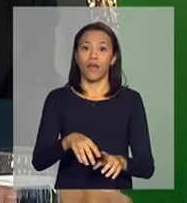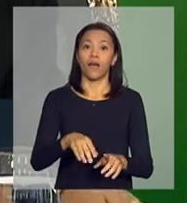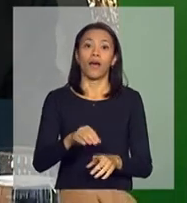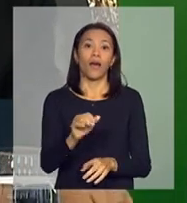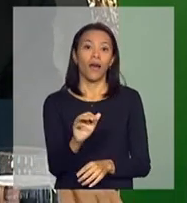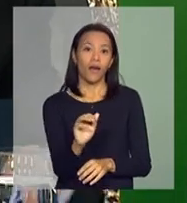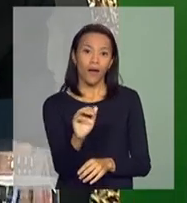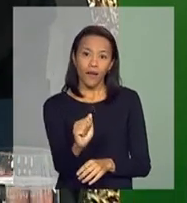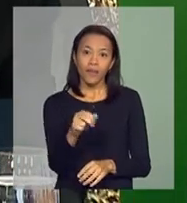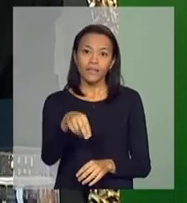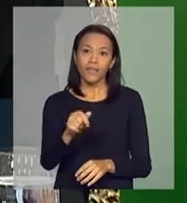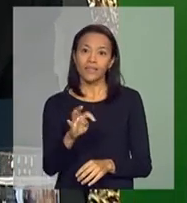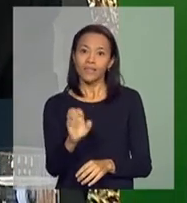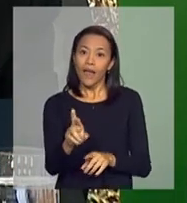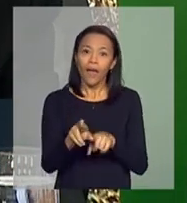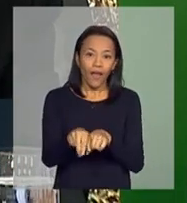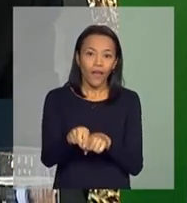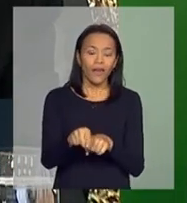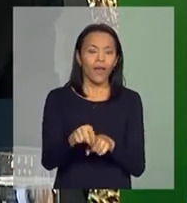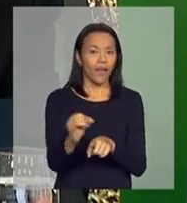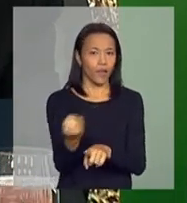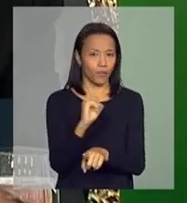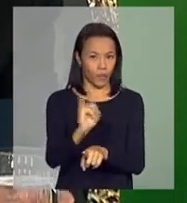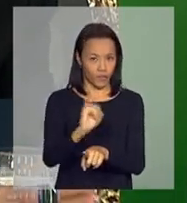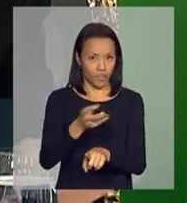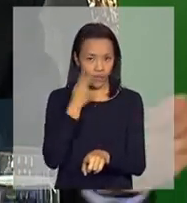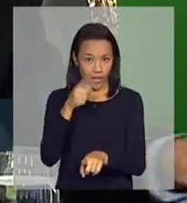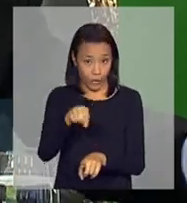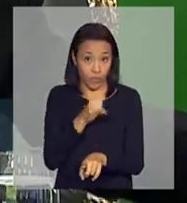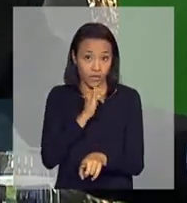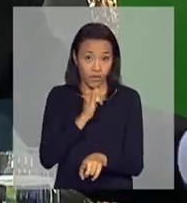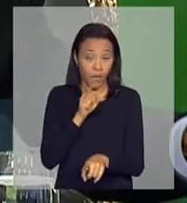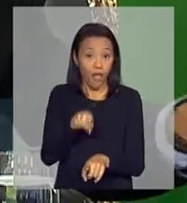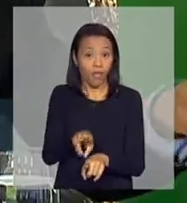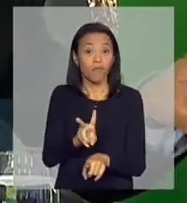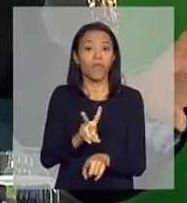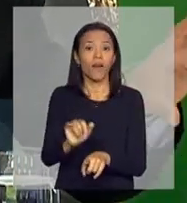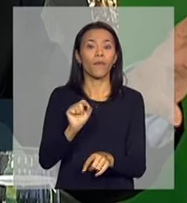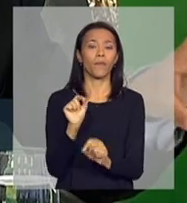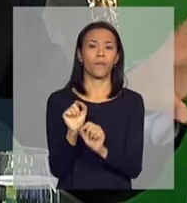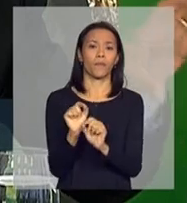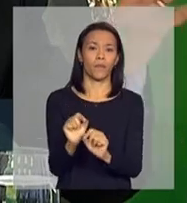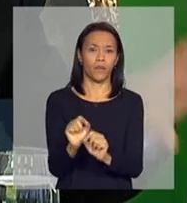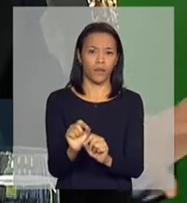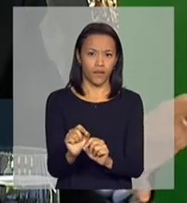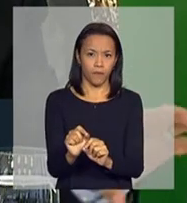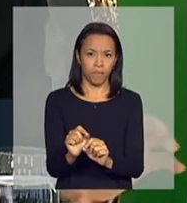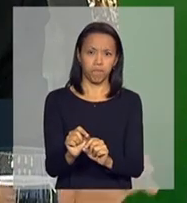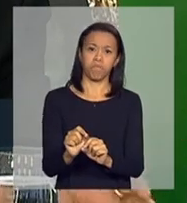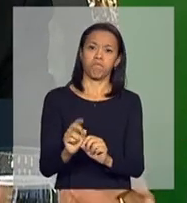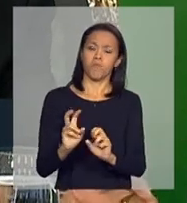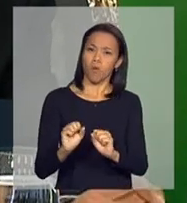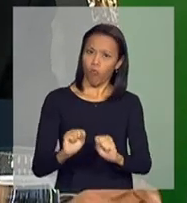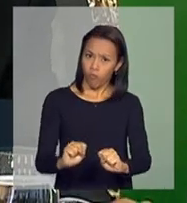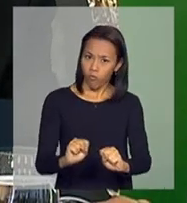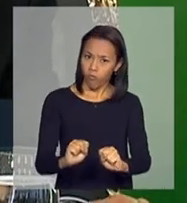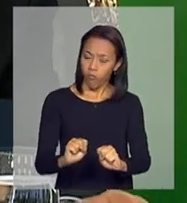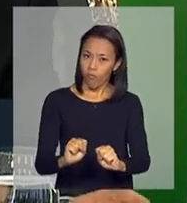é importante citar aqui o exemplo, ela vai ficar com uma vinculação muito forte,